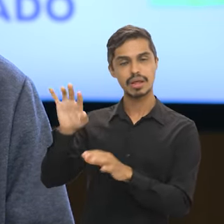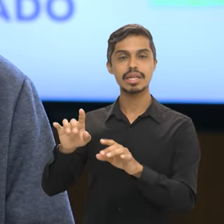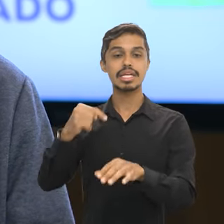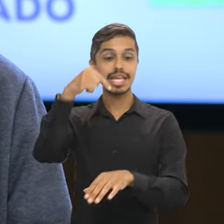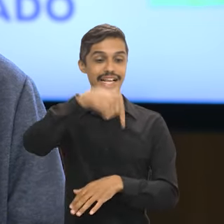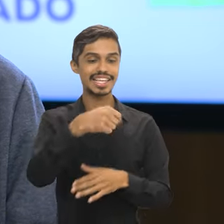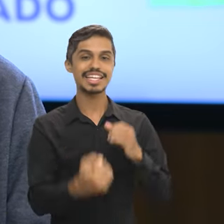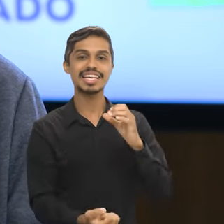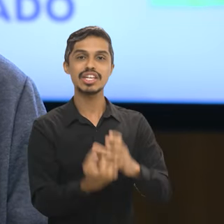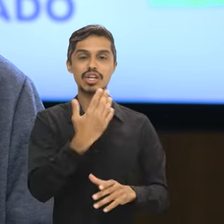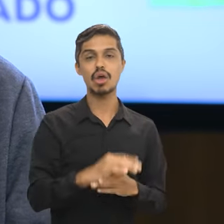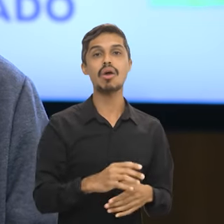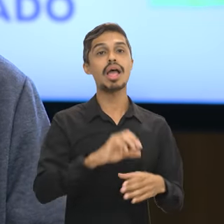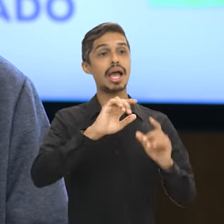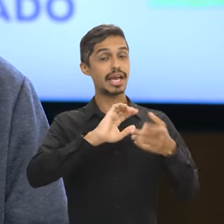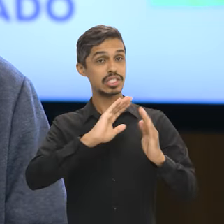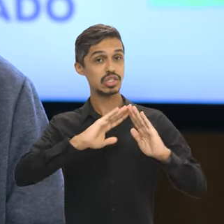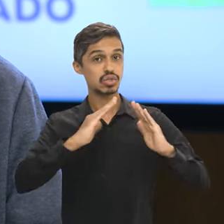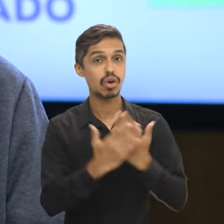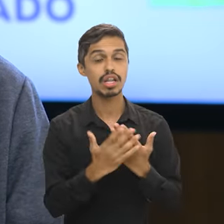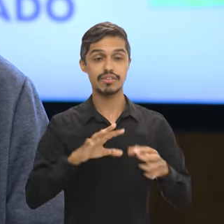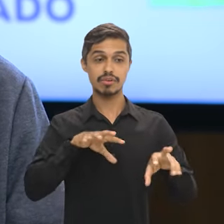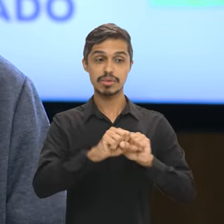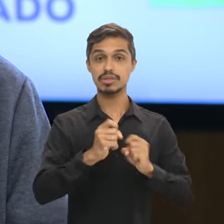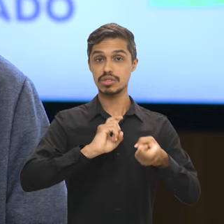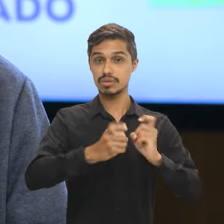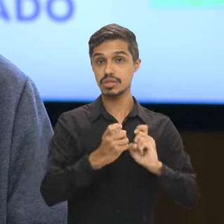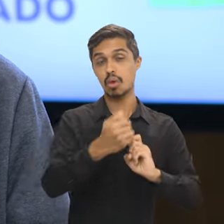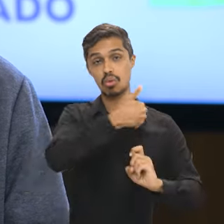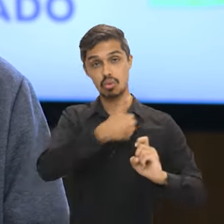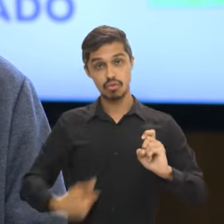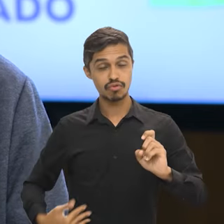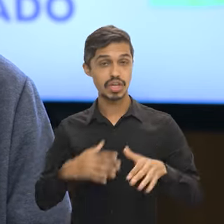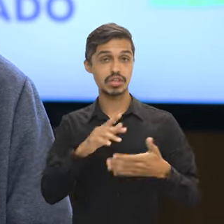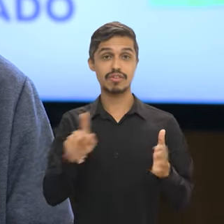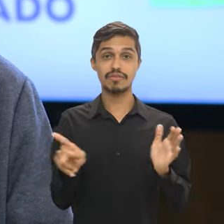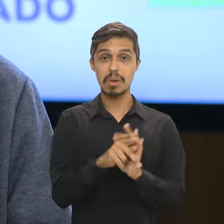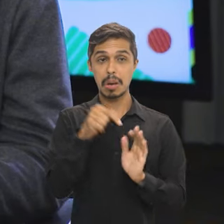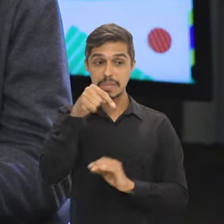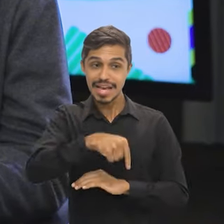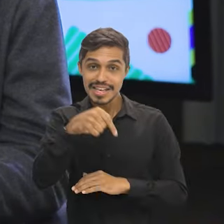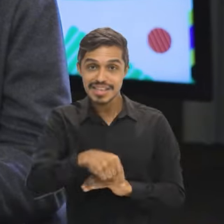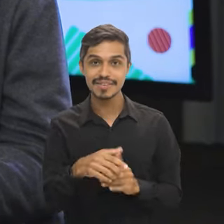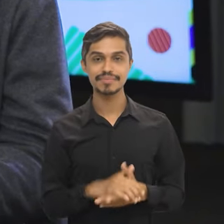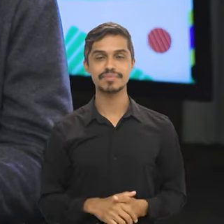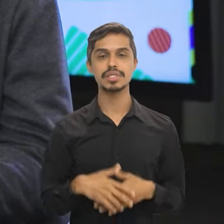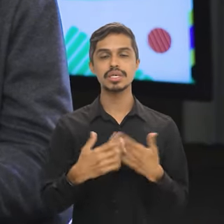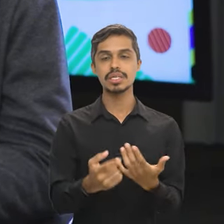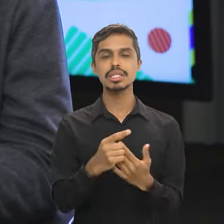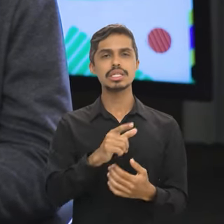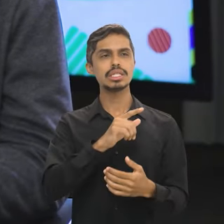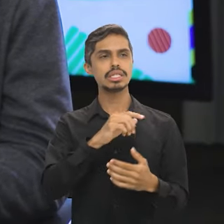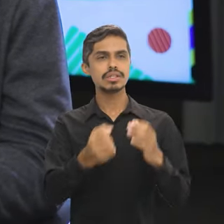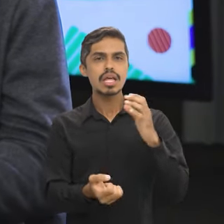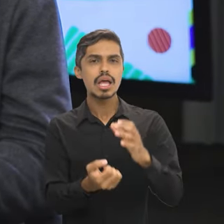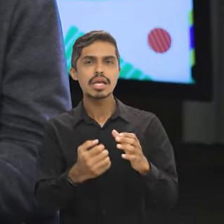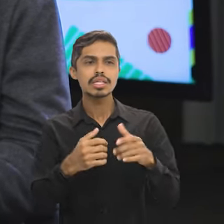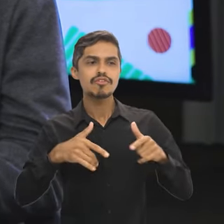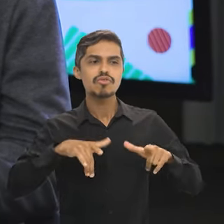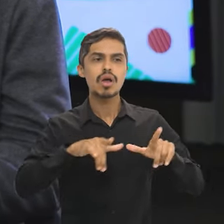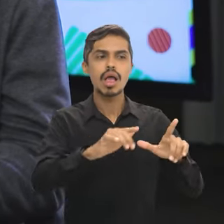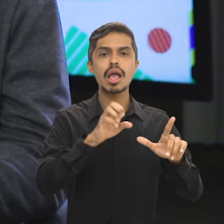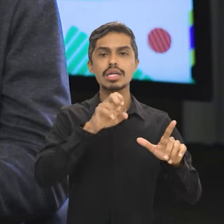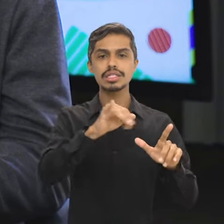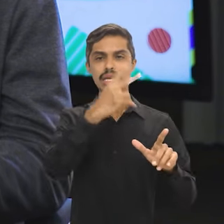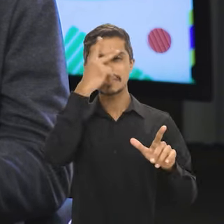francesa, e aqui no Brasil criou-se a Escola Nacional de Administração Pública, que é a nossa Enap. Ela forma pessoas que têm